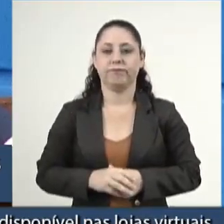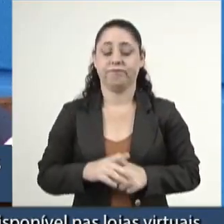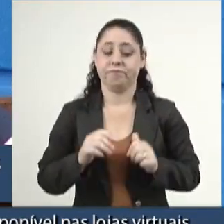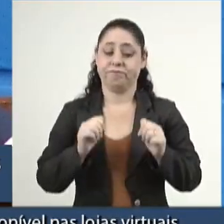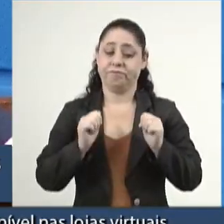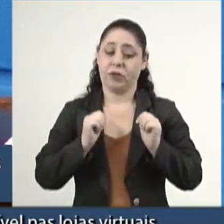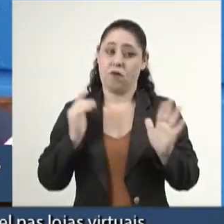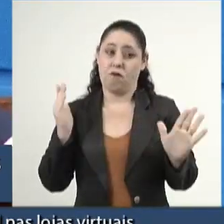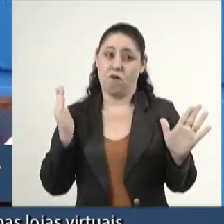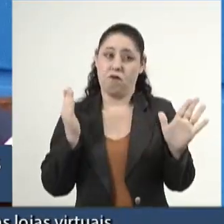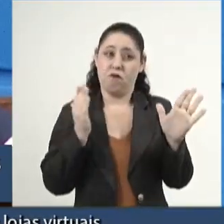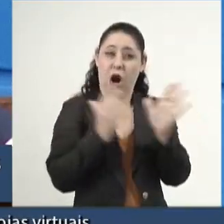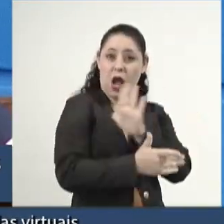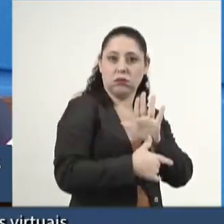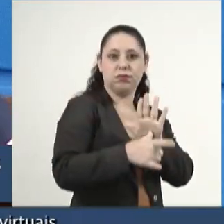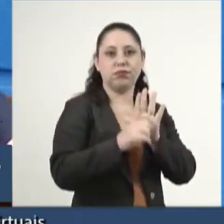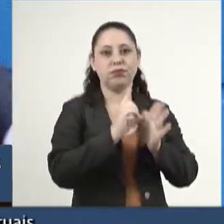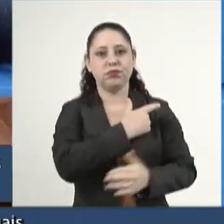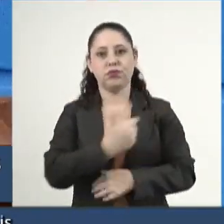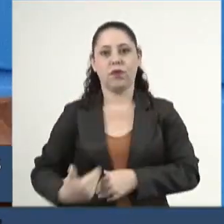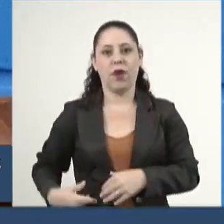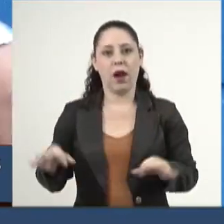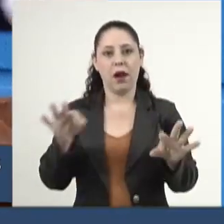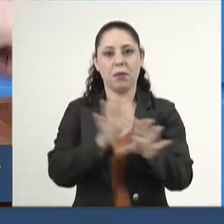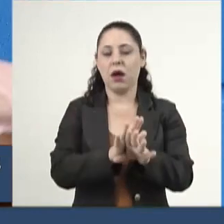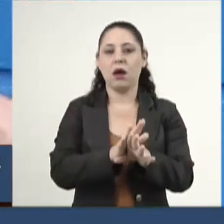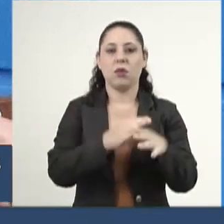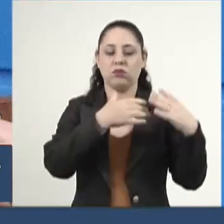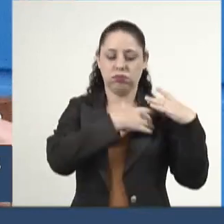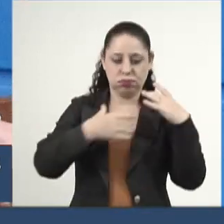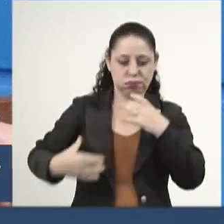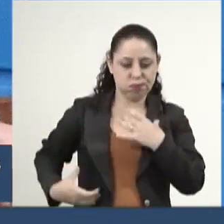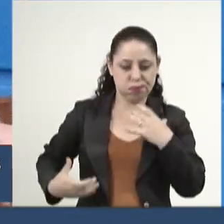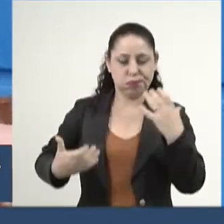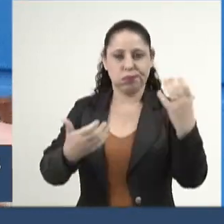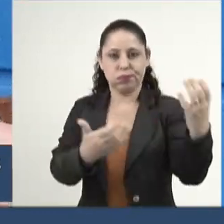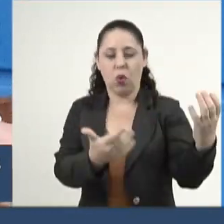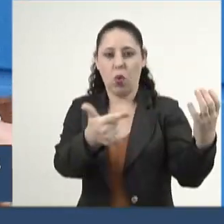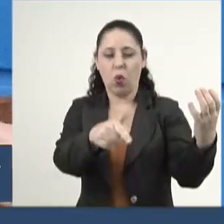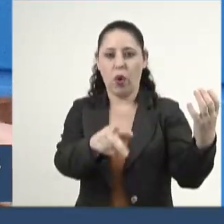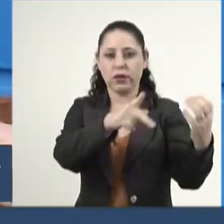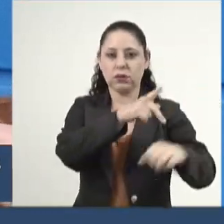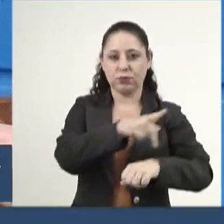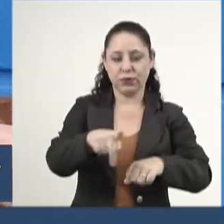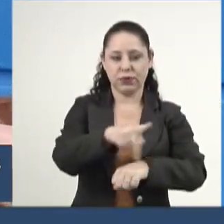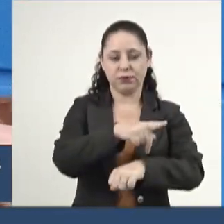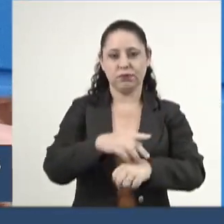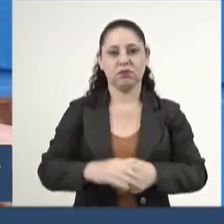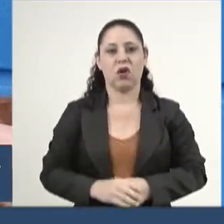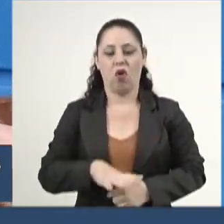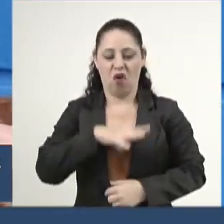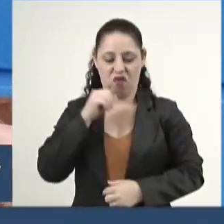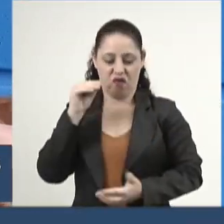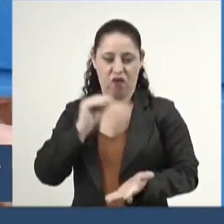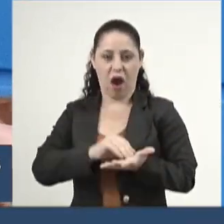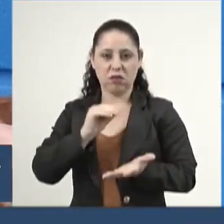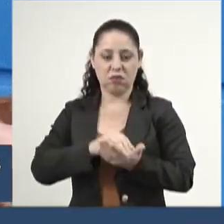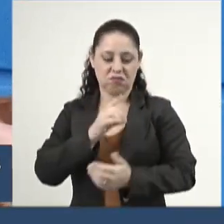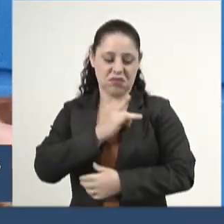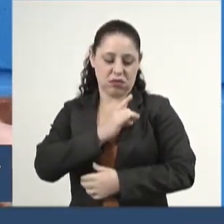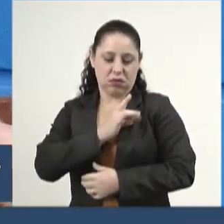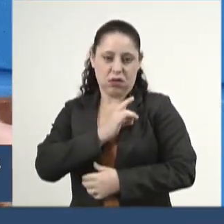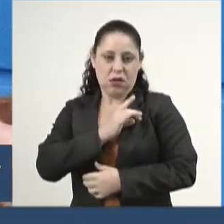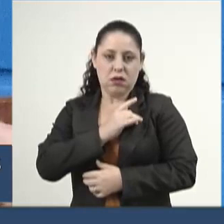que fugiu antes de terminar o governo dele para não passar a faixa para o presidente da República. Um covarde, medroso.